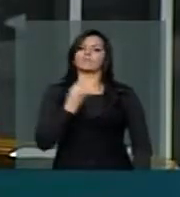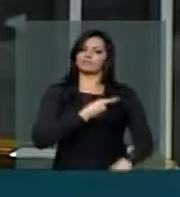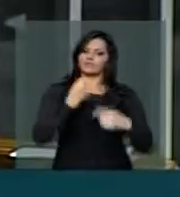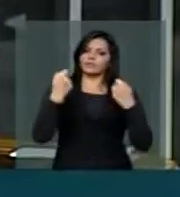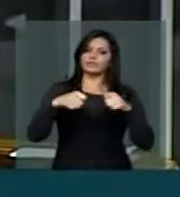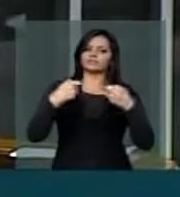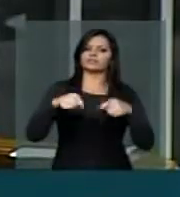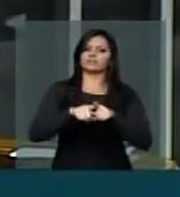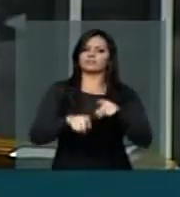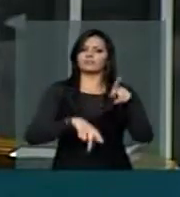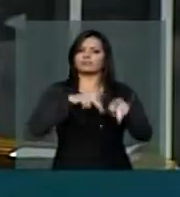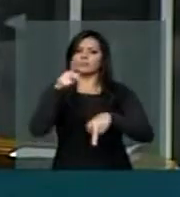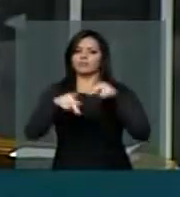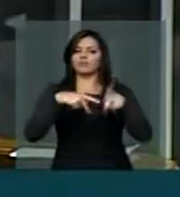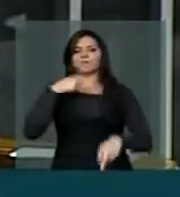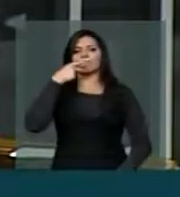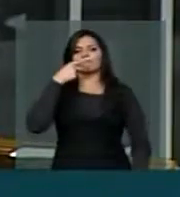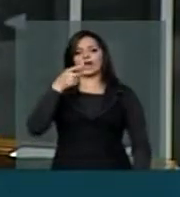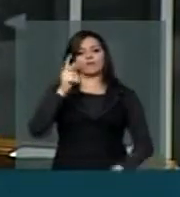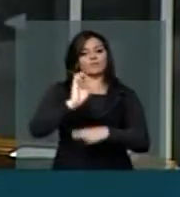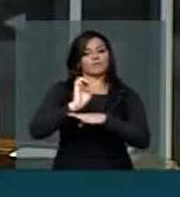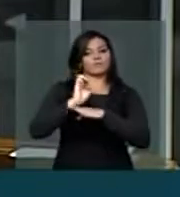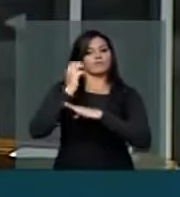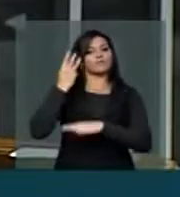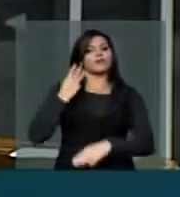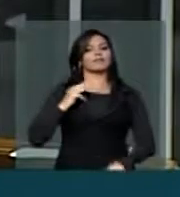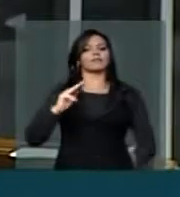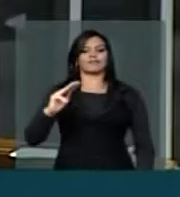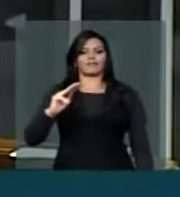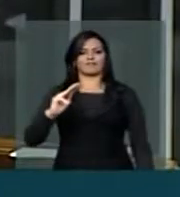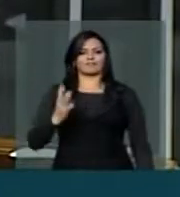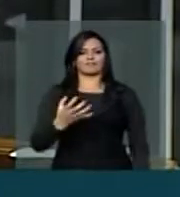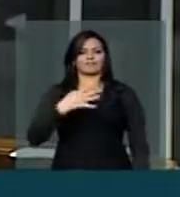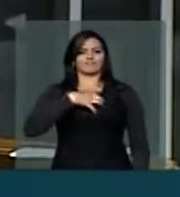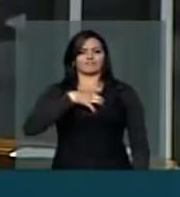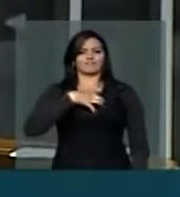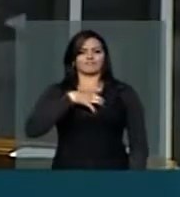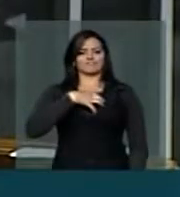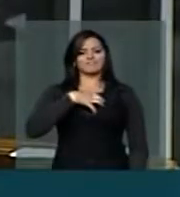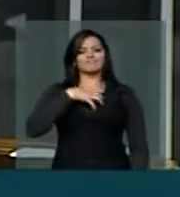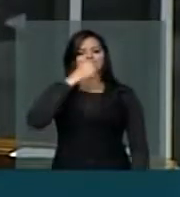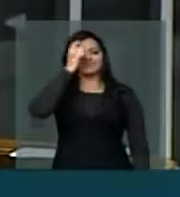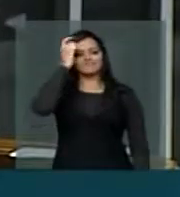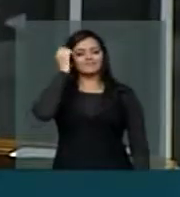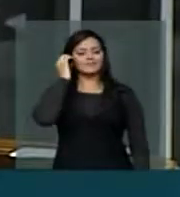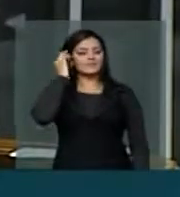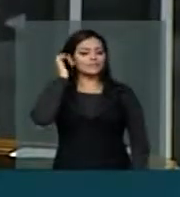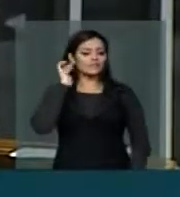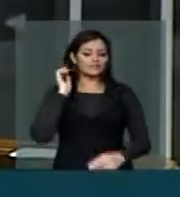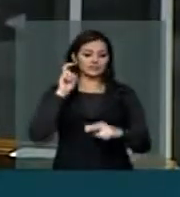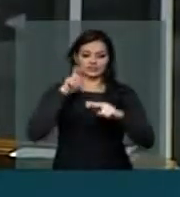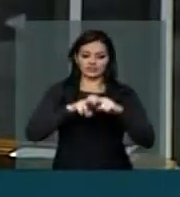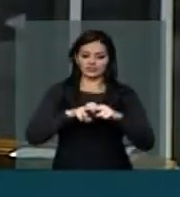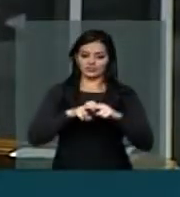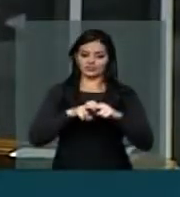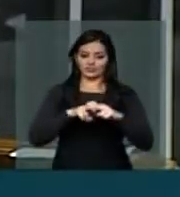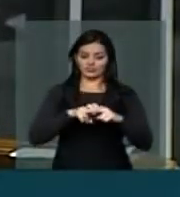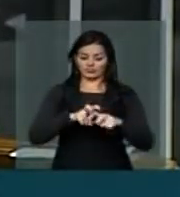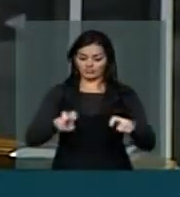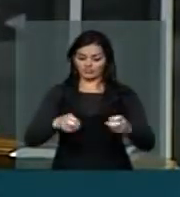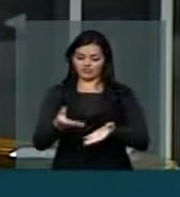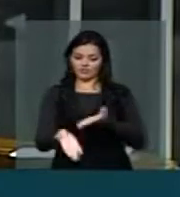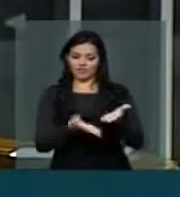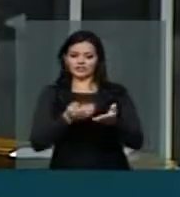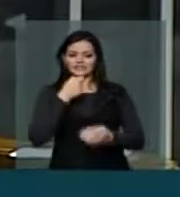eu me dirijo ao meu Maranhão se sente na cadeira de um dentista porque hoje